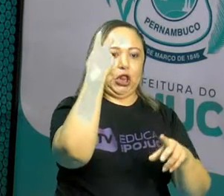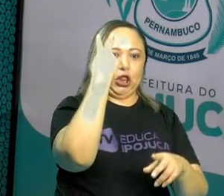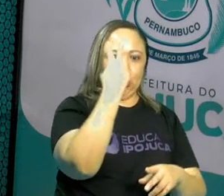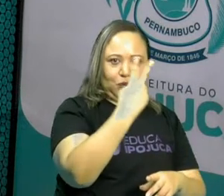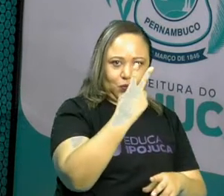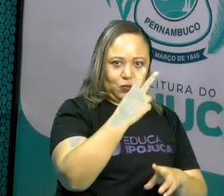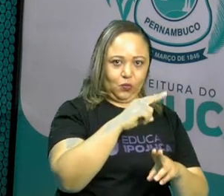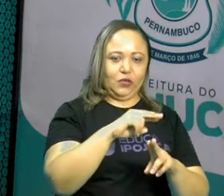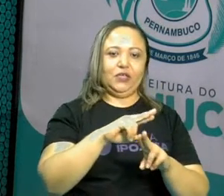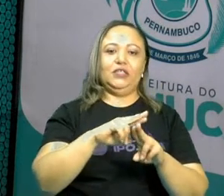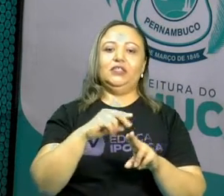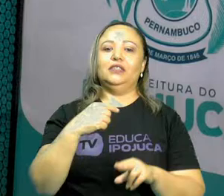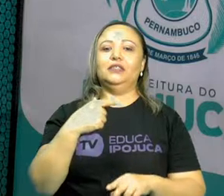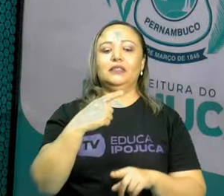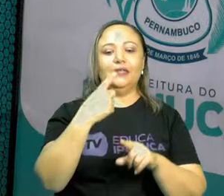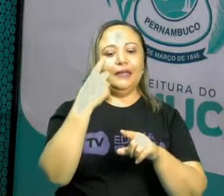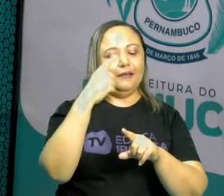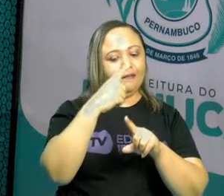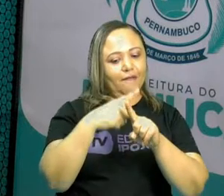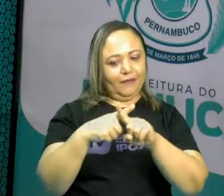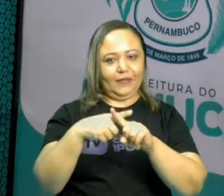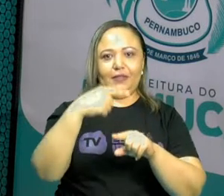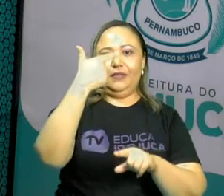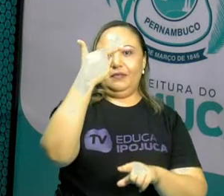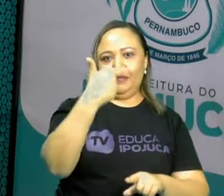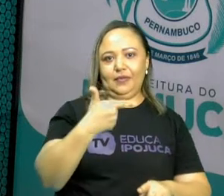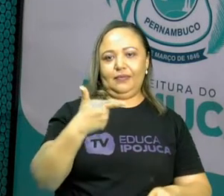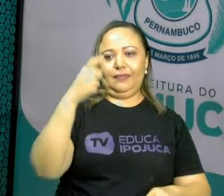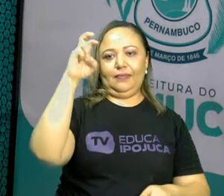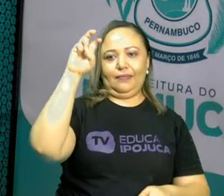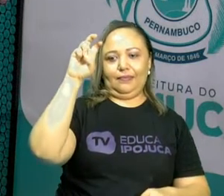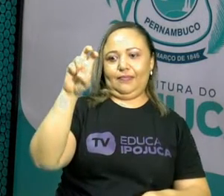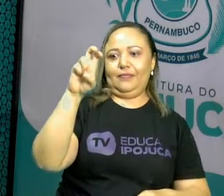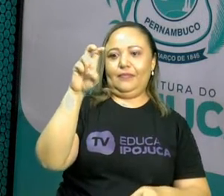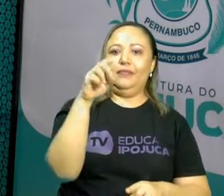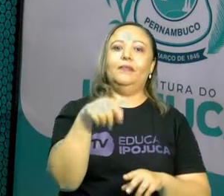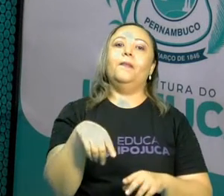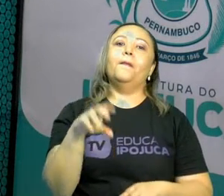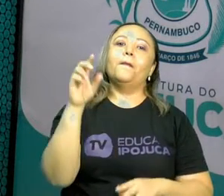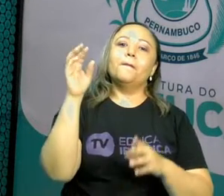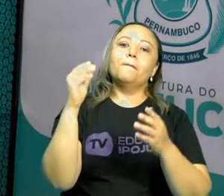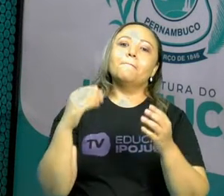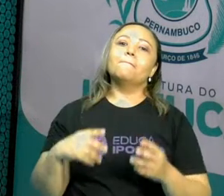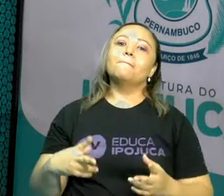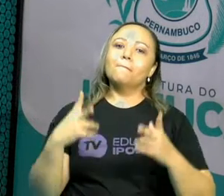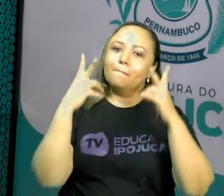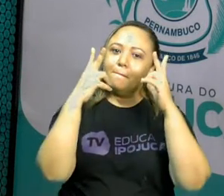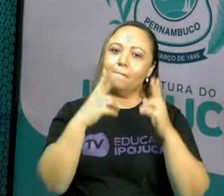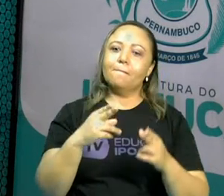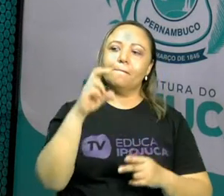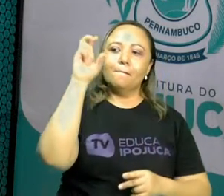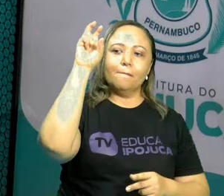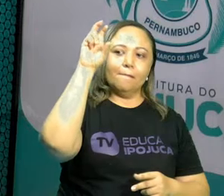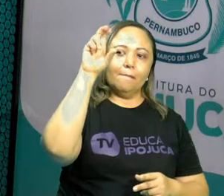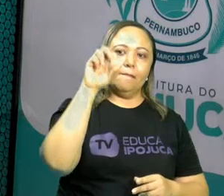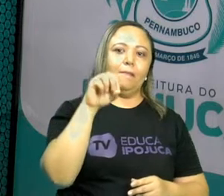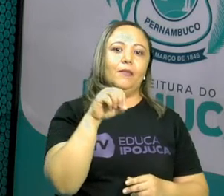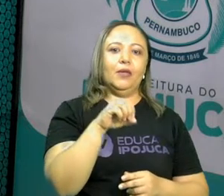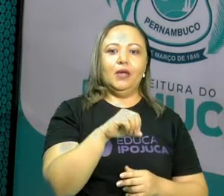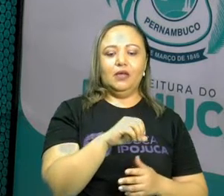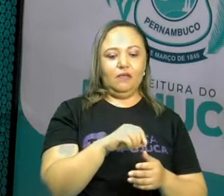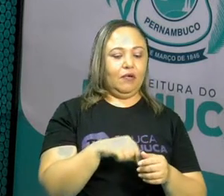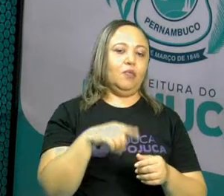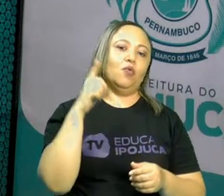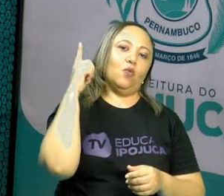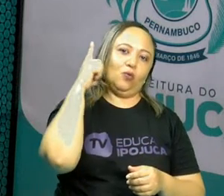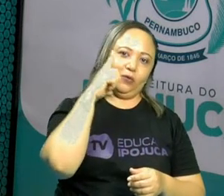a gente fazer a divisão tanto por 2 quanto por 25. E o jeito de atender o máximo de crianças possíveis.